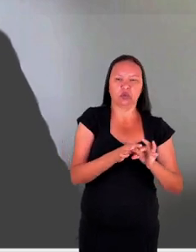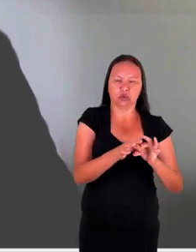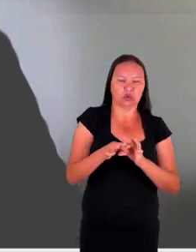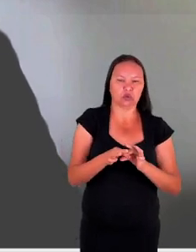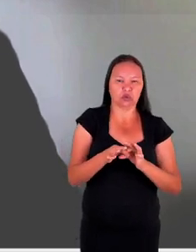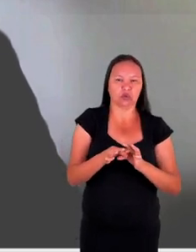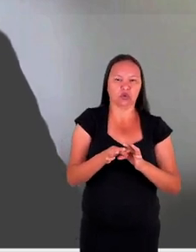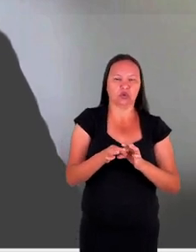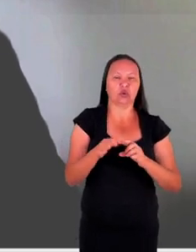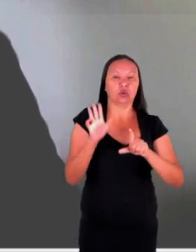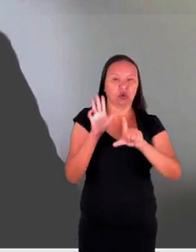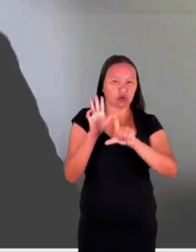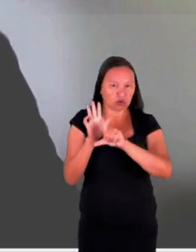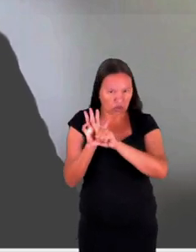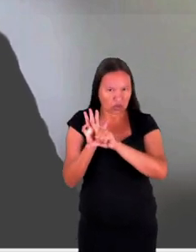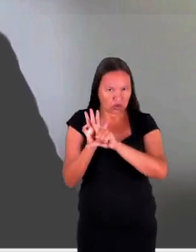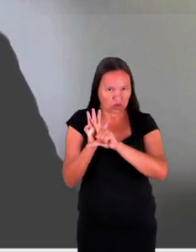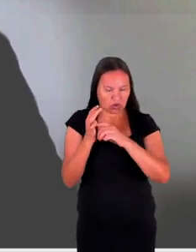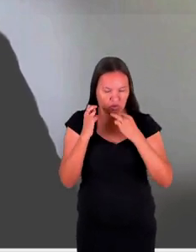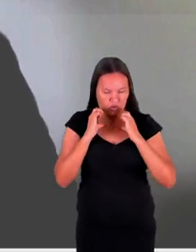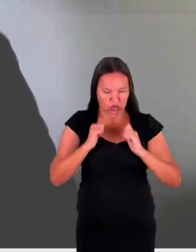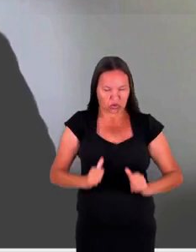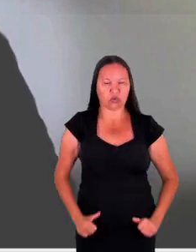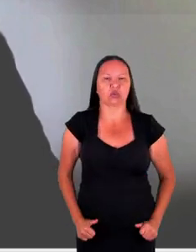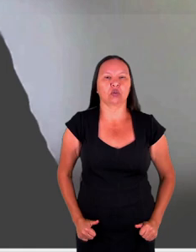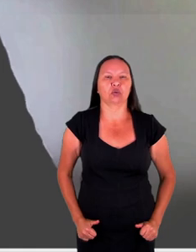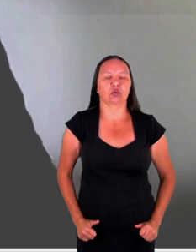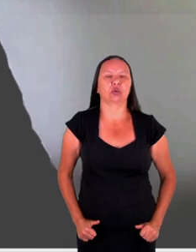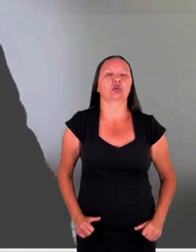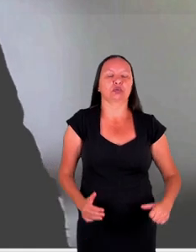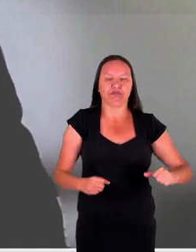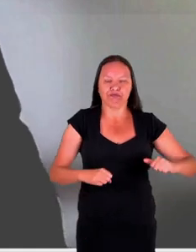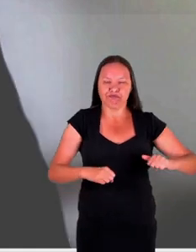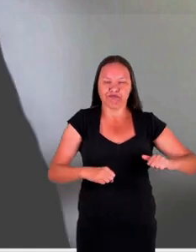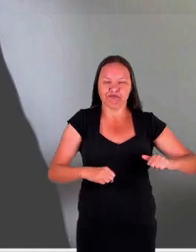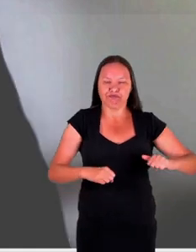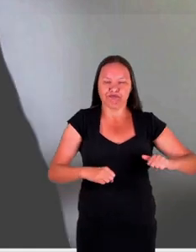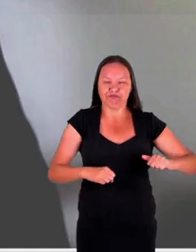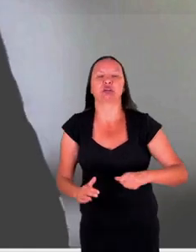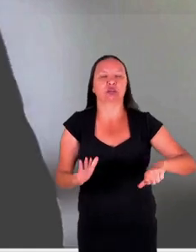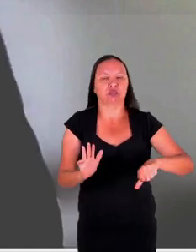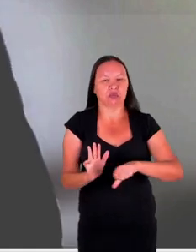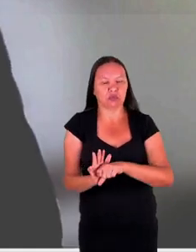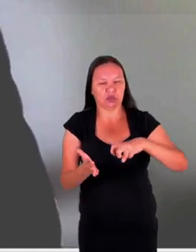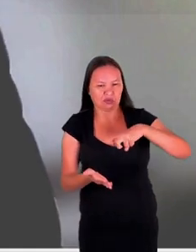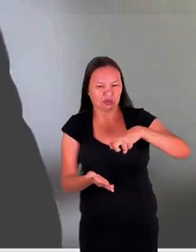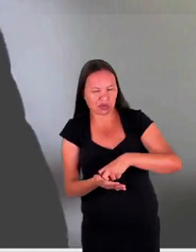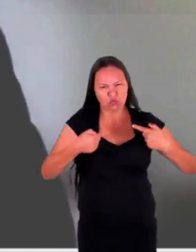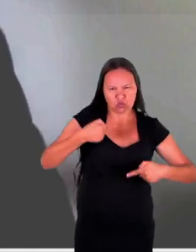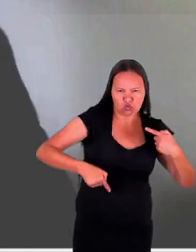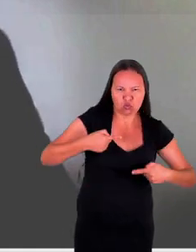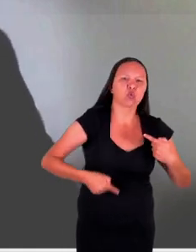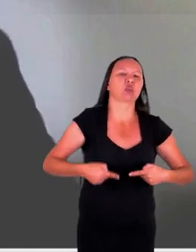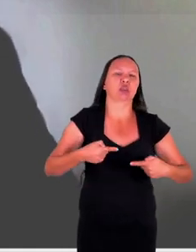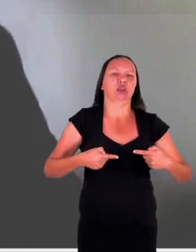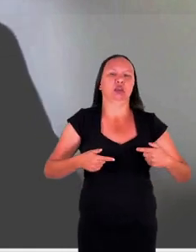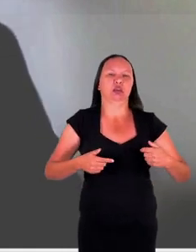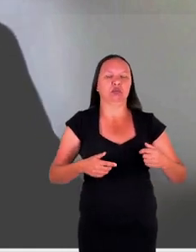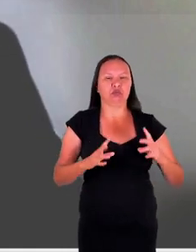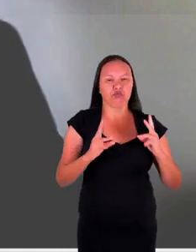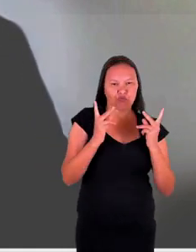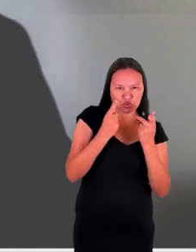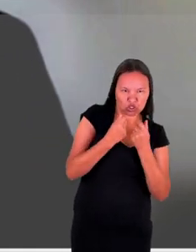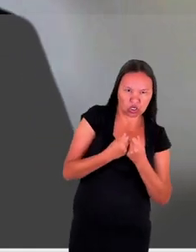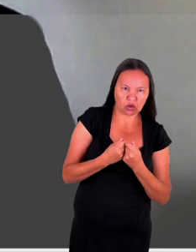normativo do direito humanitário em relação ao que sejam vítimas de crimes, guerras, conflitos armados de uma maneira